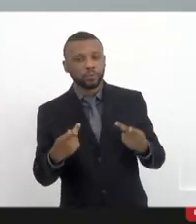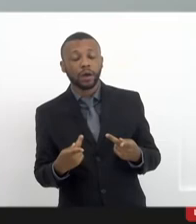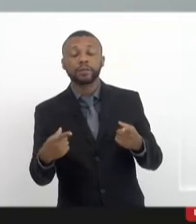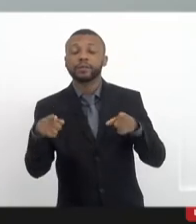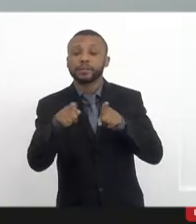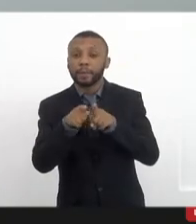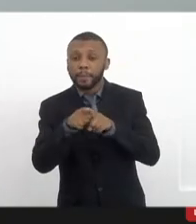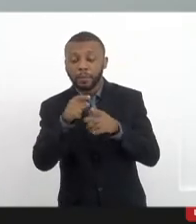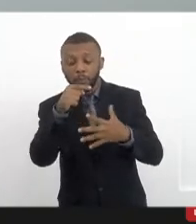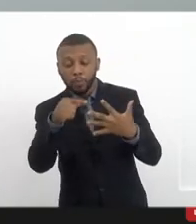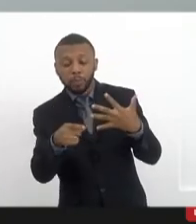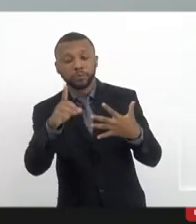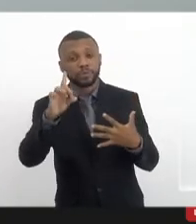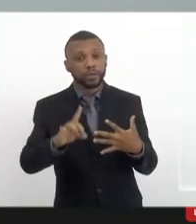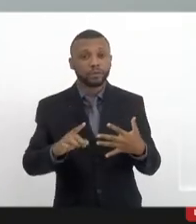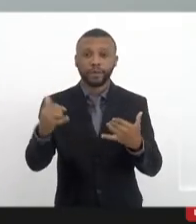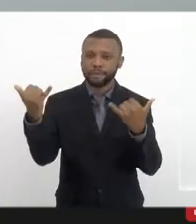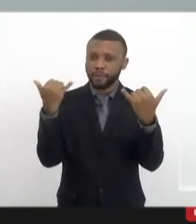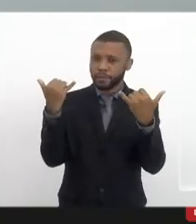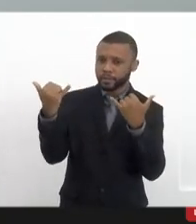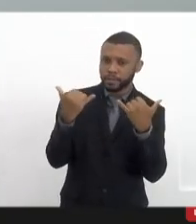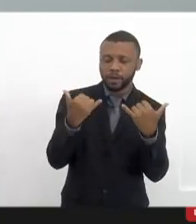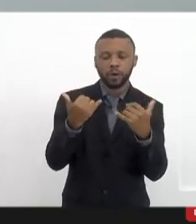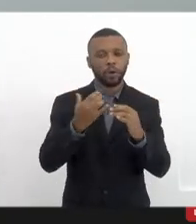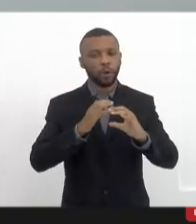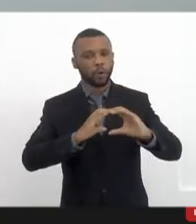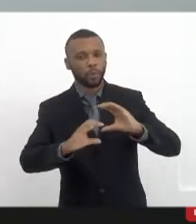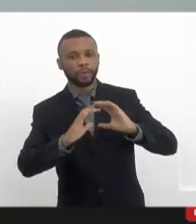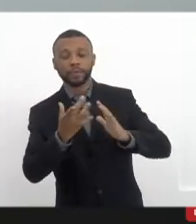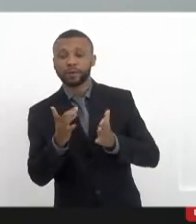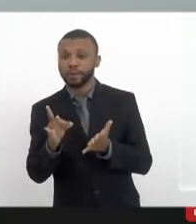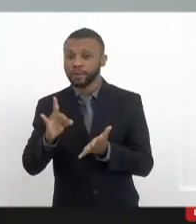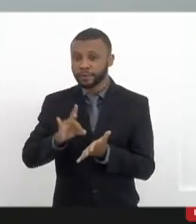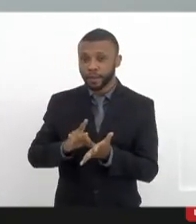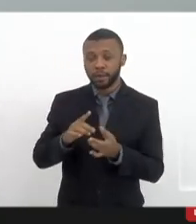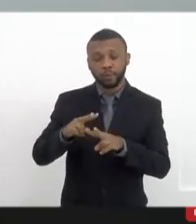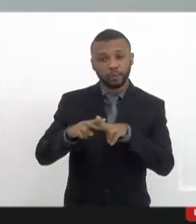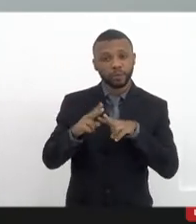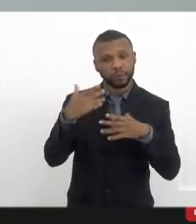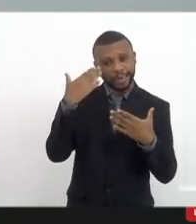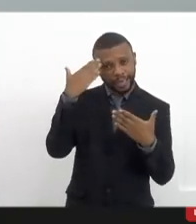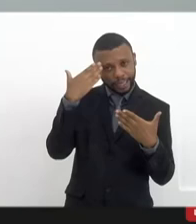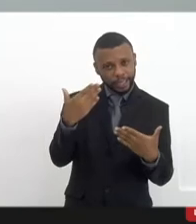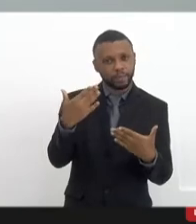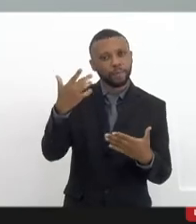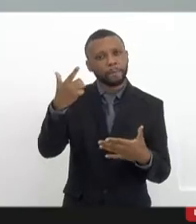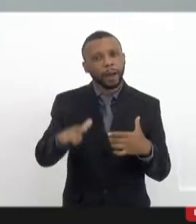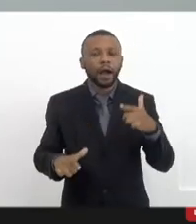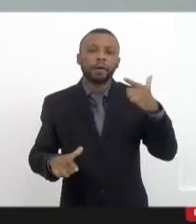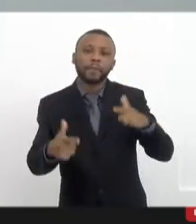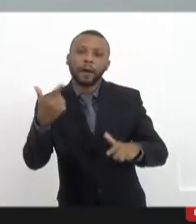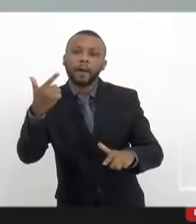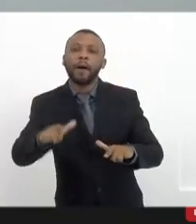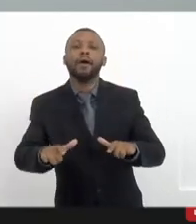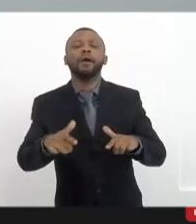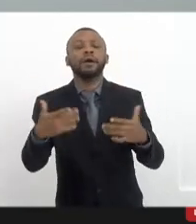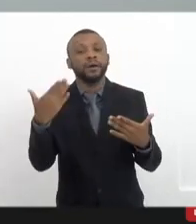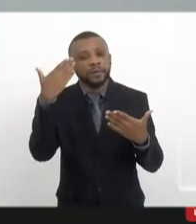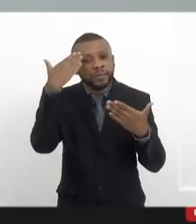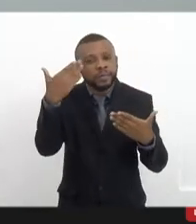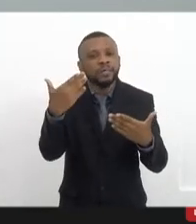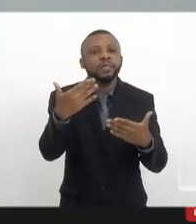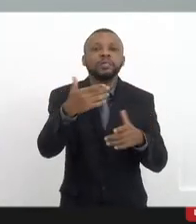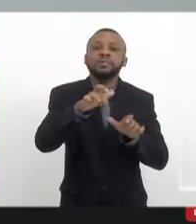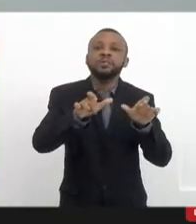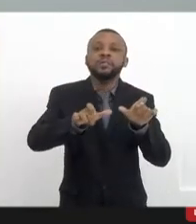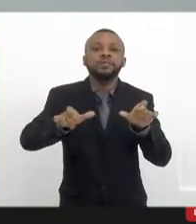informação, o direito à comunicação, o direito à verdade. Por isso, agradeço demais a audiência de hoje, agradeço as entidades da